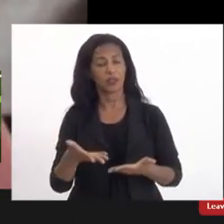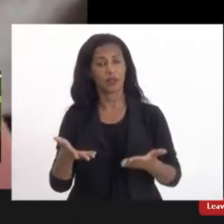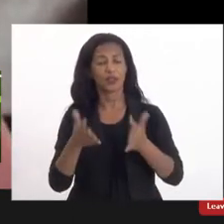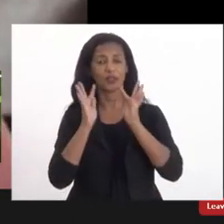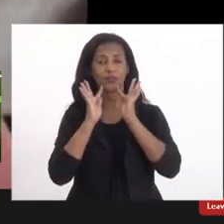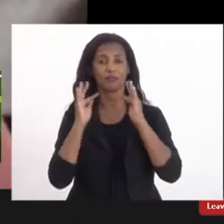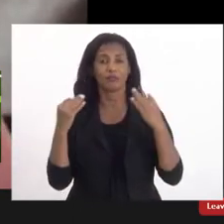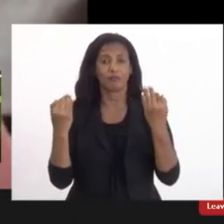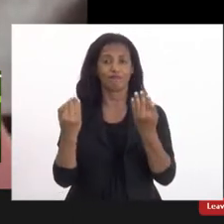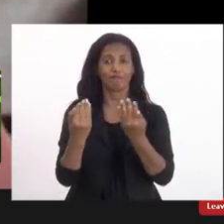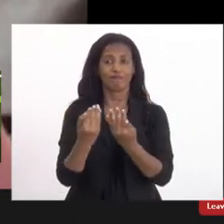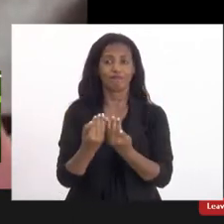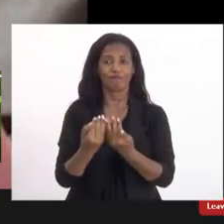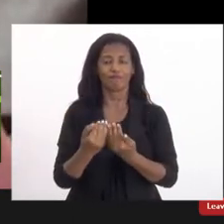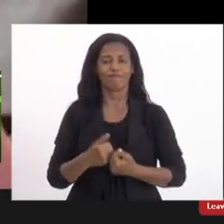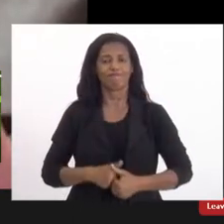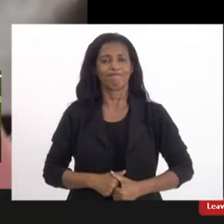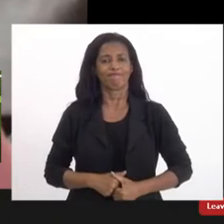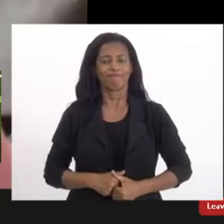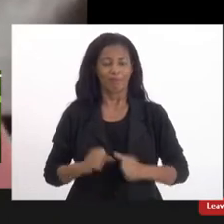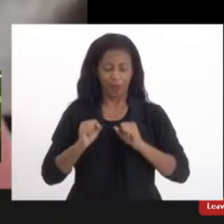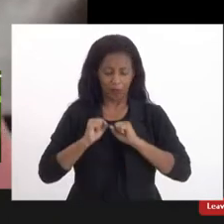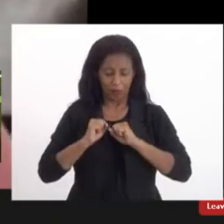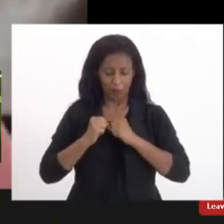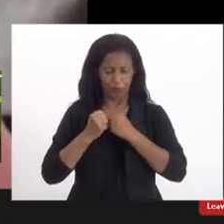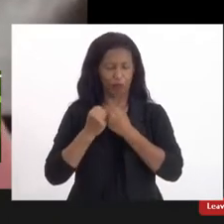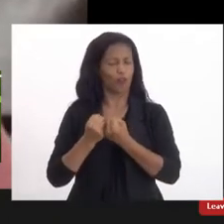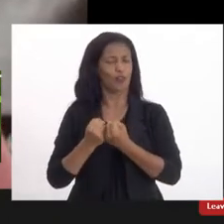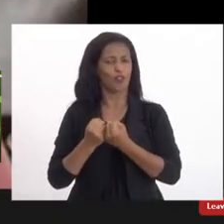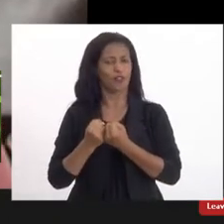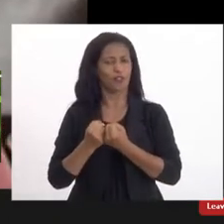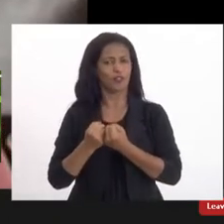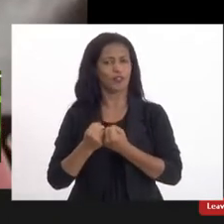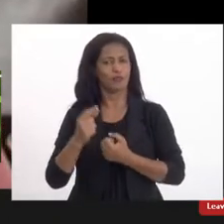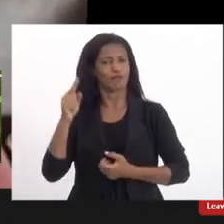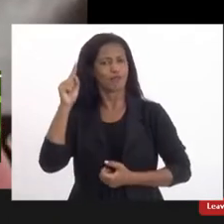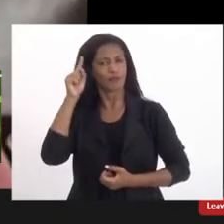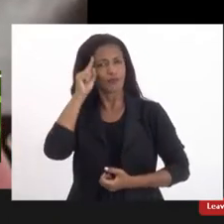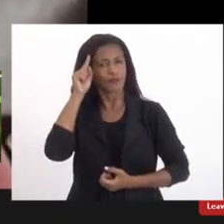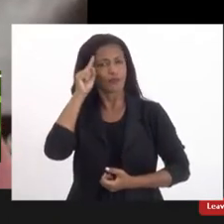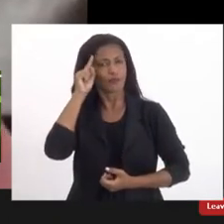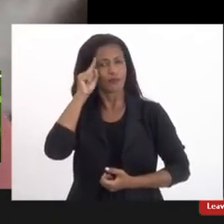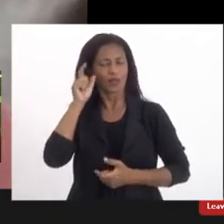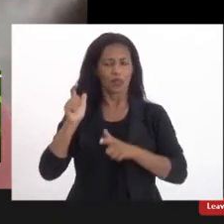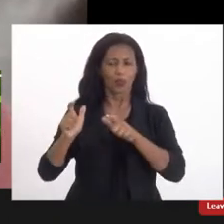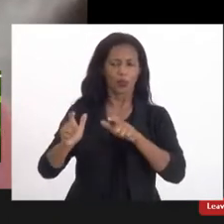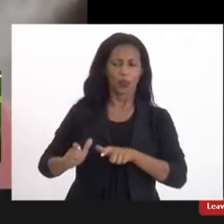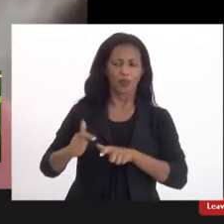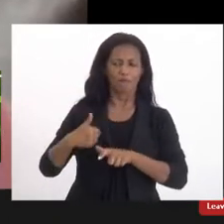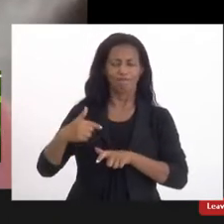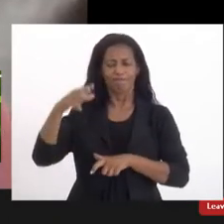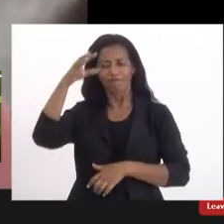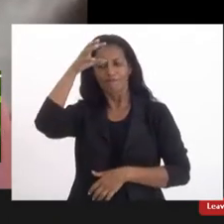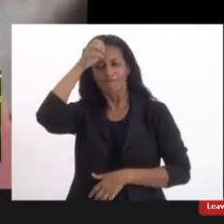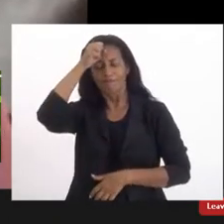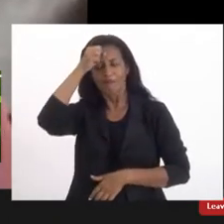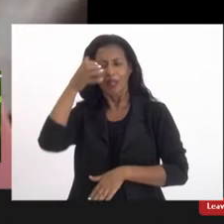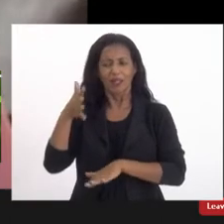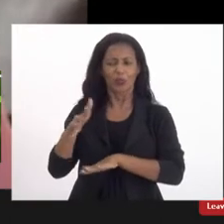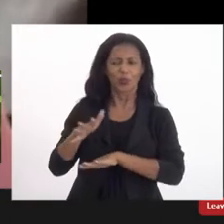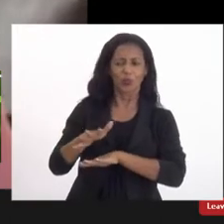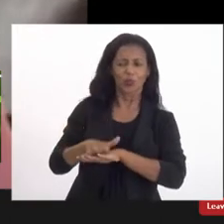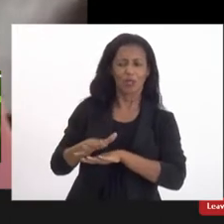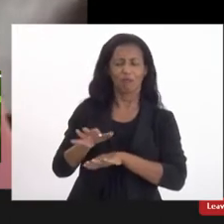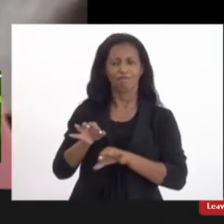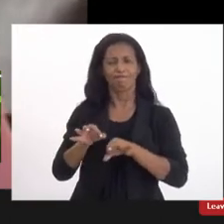família que eu considero muito forte e relevante para o meu dia a dia e é onde eu aprendo a questão da inclusão